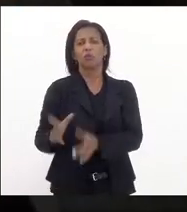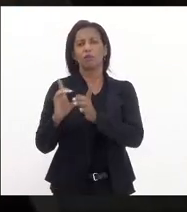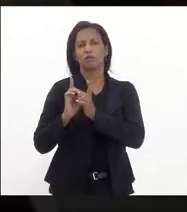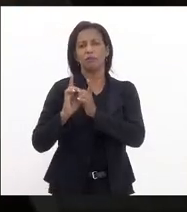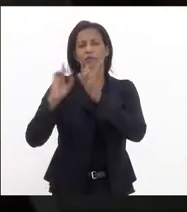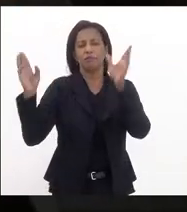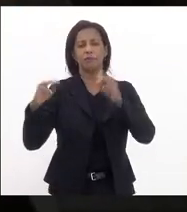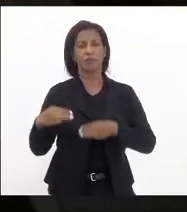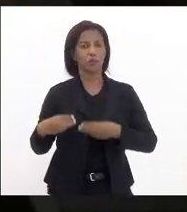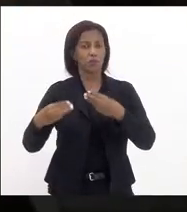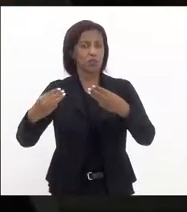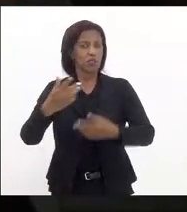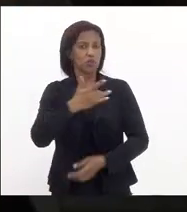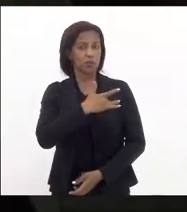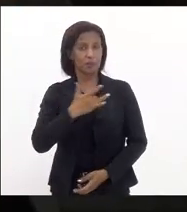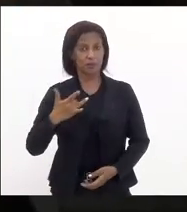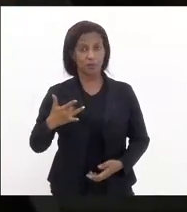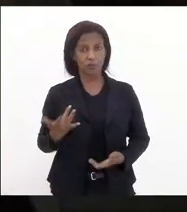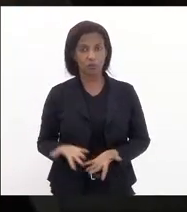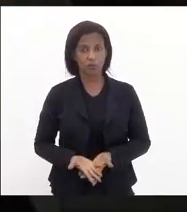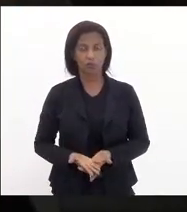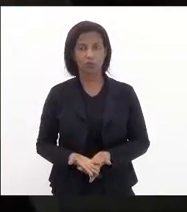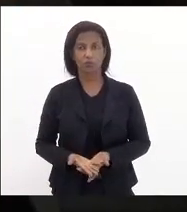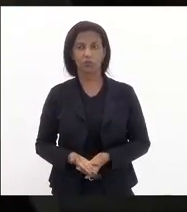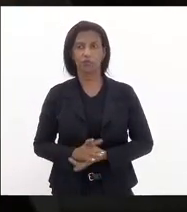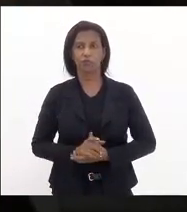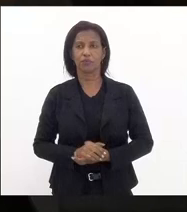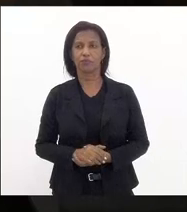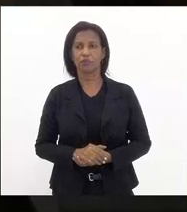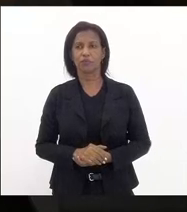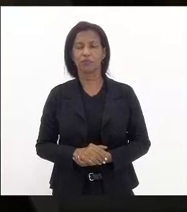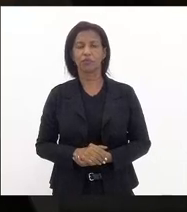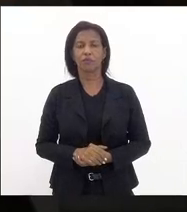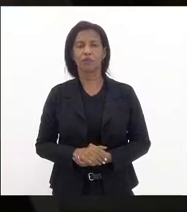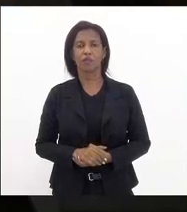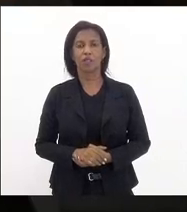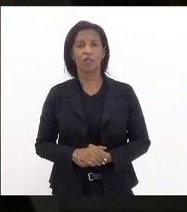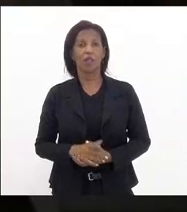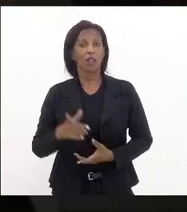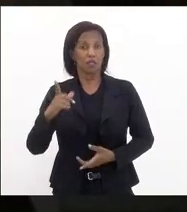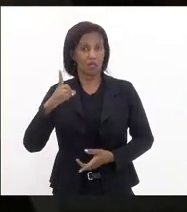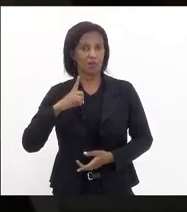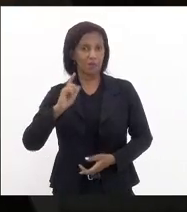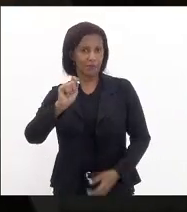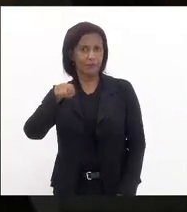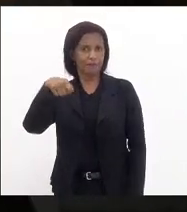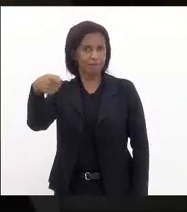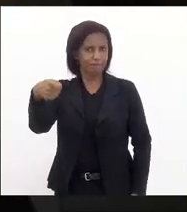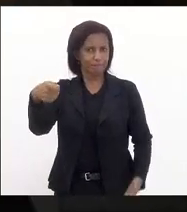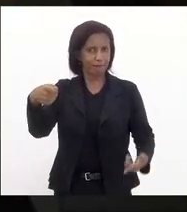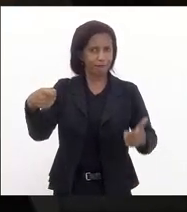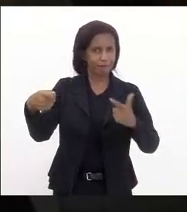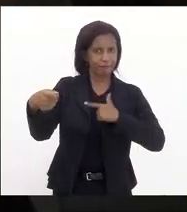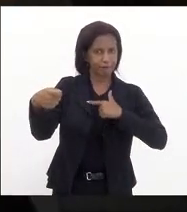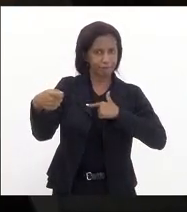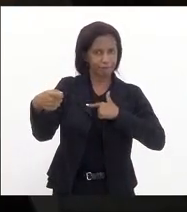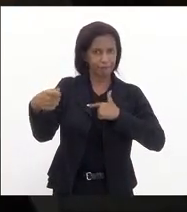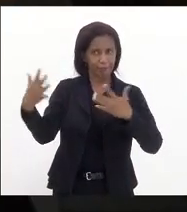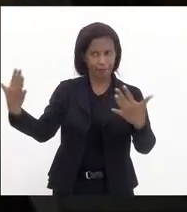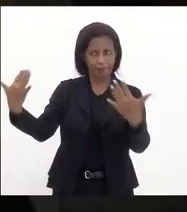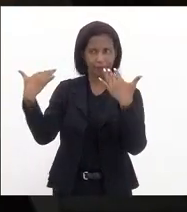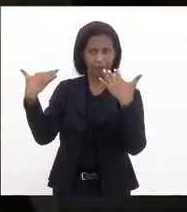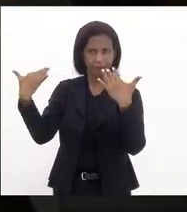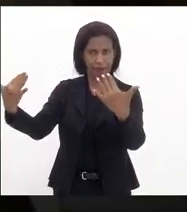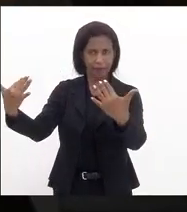seu ministro da saúde o seu ministro da saúde fez um gesto obsceno dirigido aos manifestantes